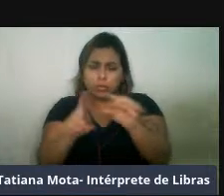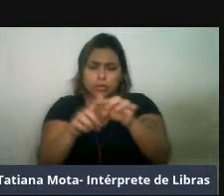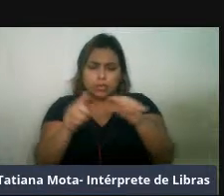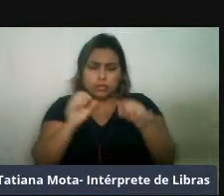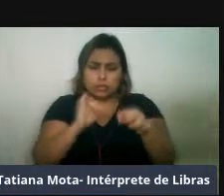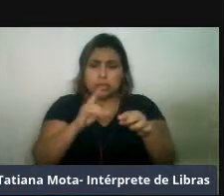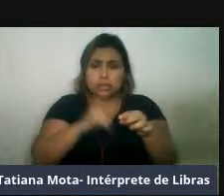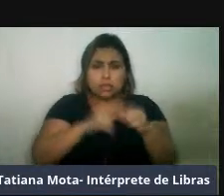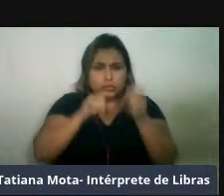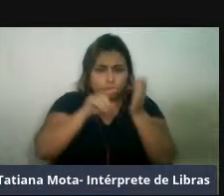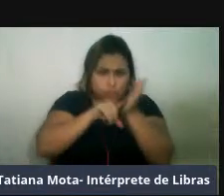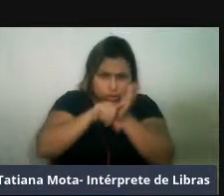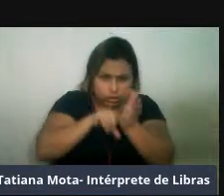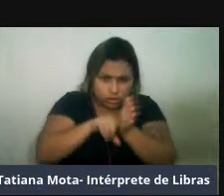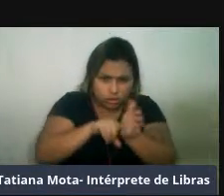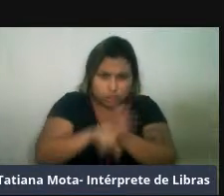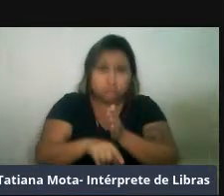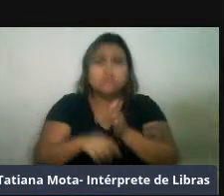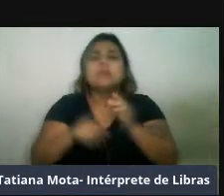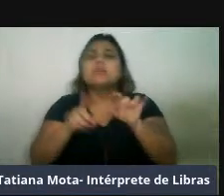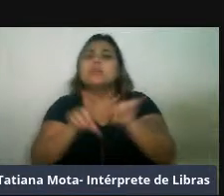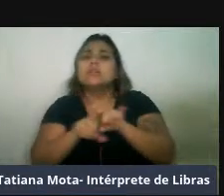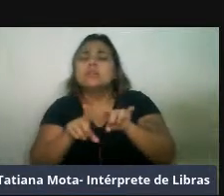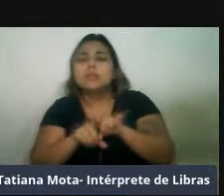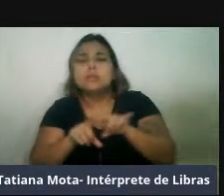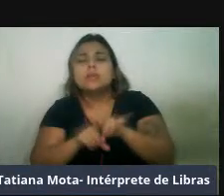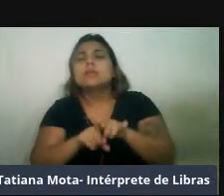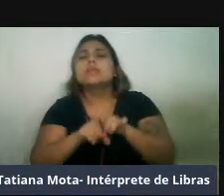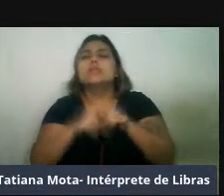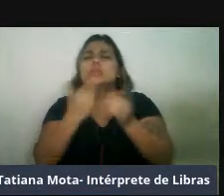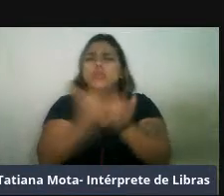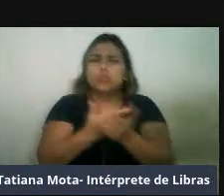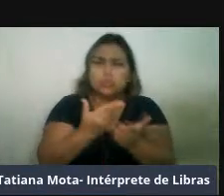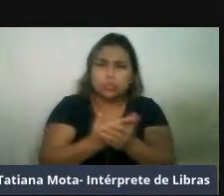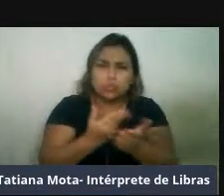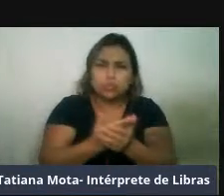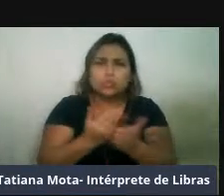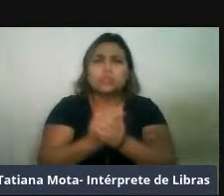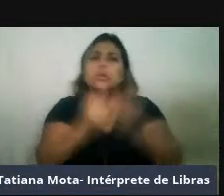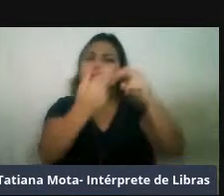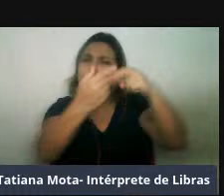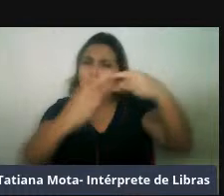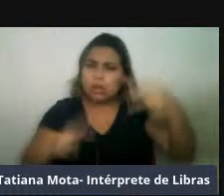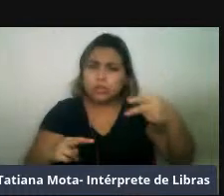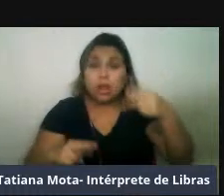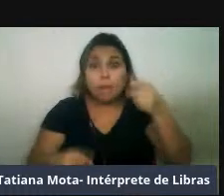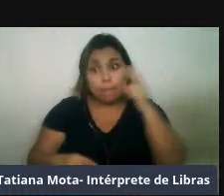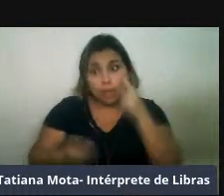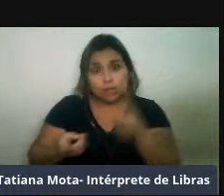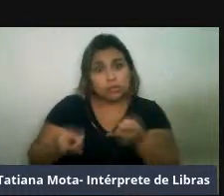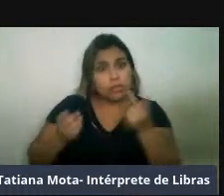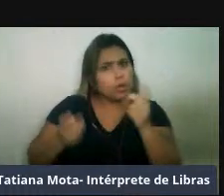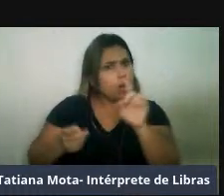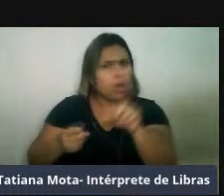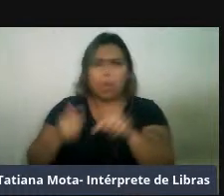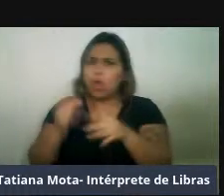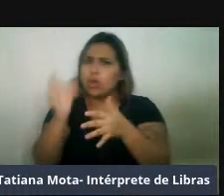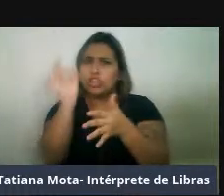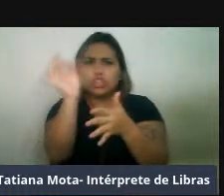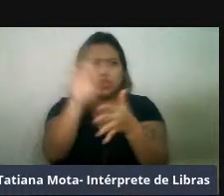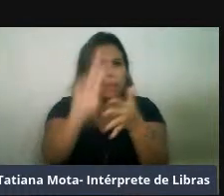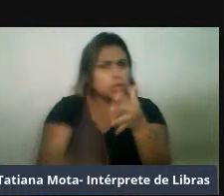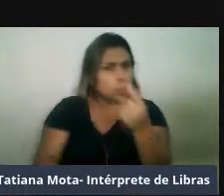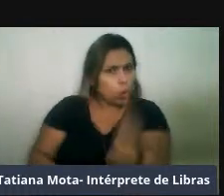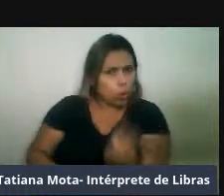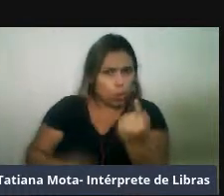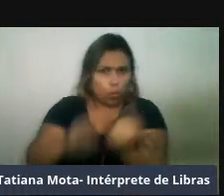genéticas, começa-se a identificar que, na verdade, não é uma única espécie, que há subdivisões, né, então essa é